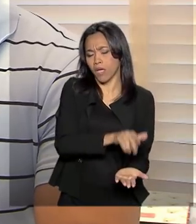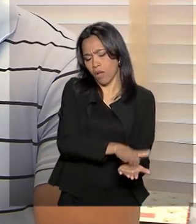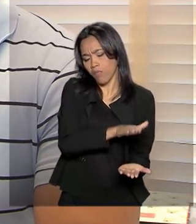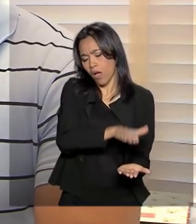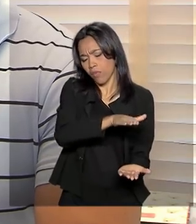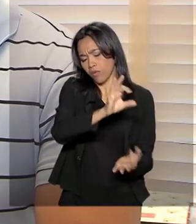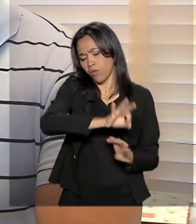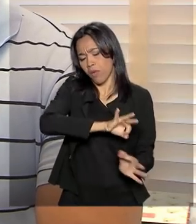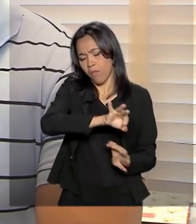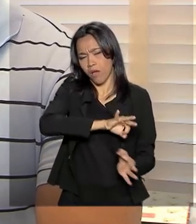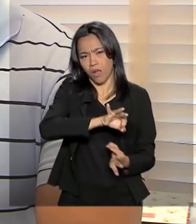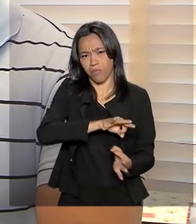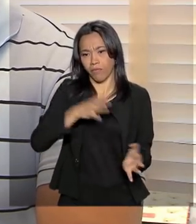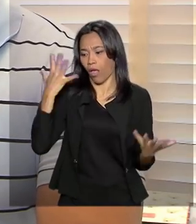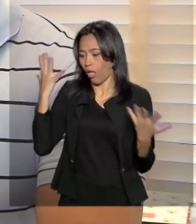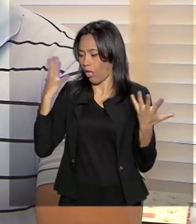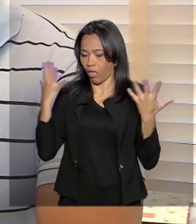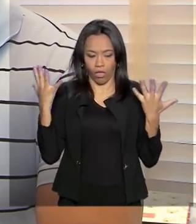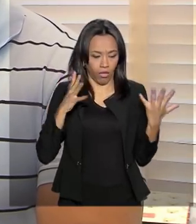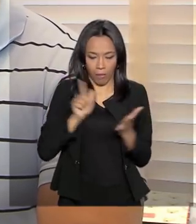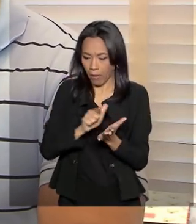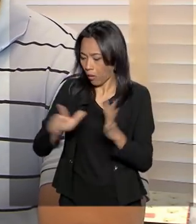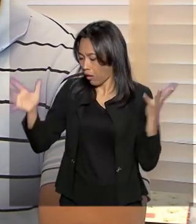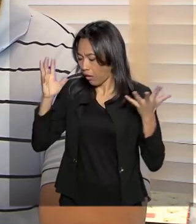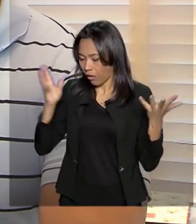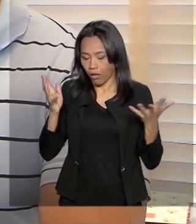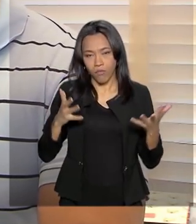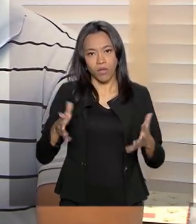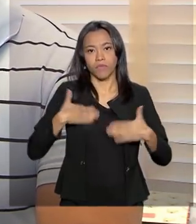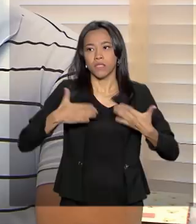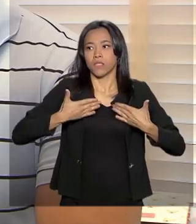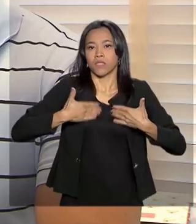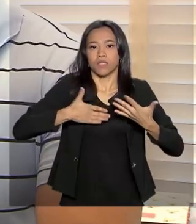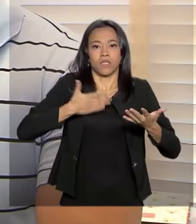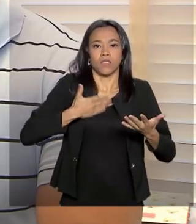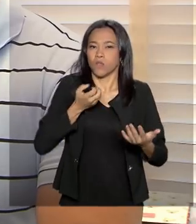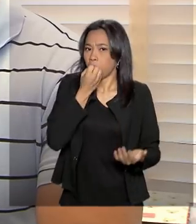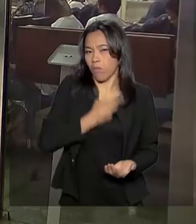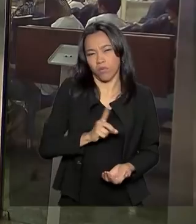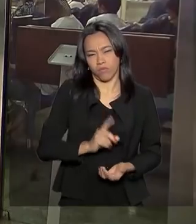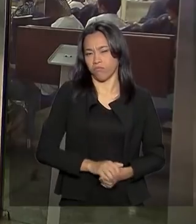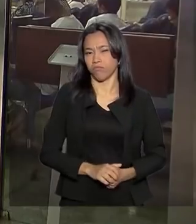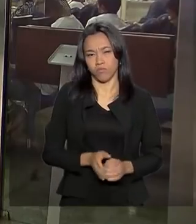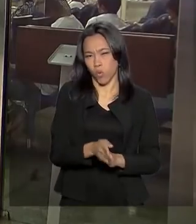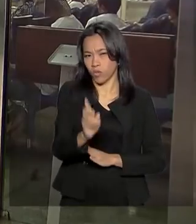já preparada, para que eu não fique nessa correria. Porque é uma apreensão que eu não indico a ninguém.